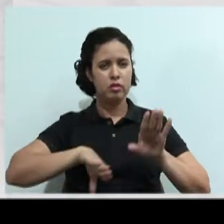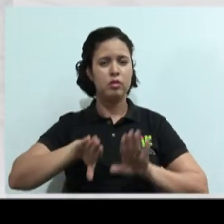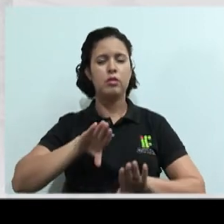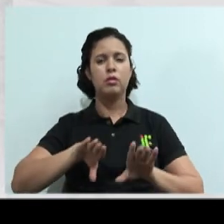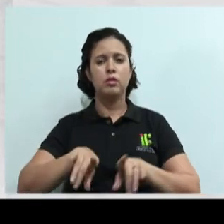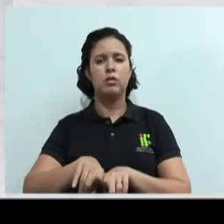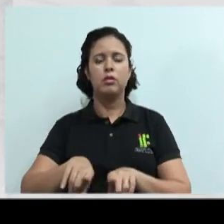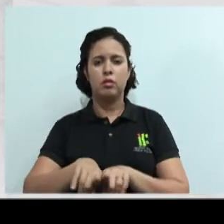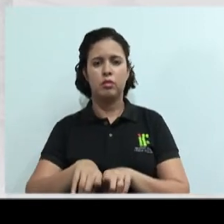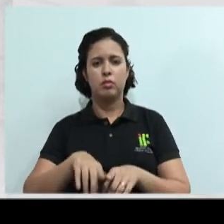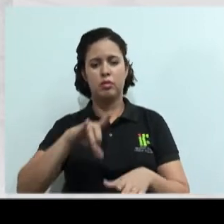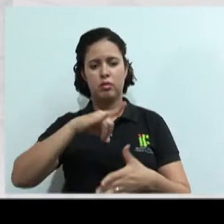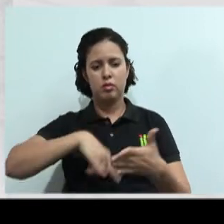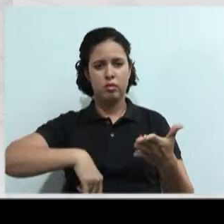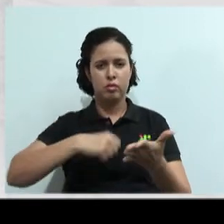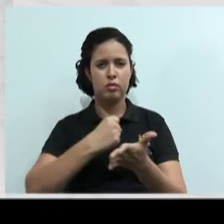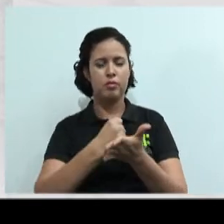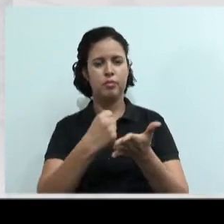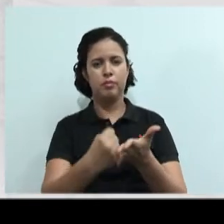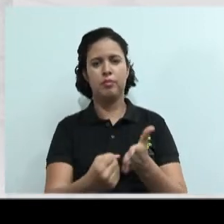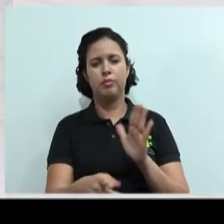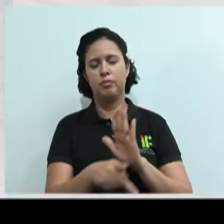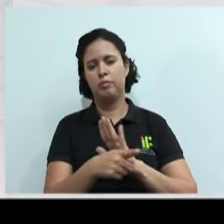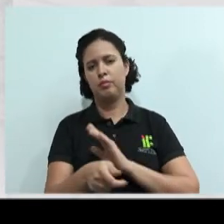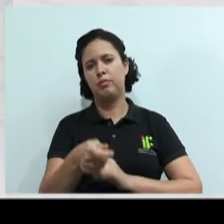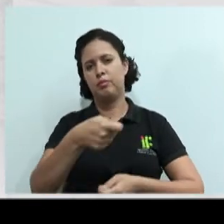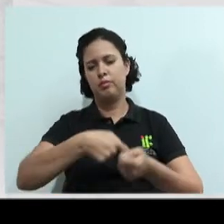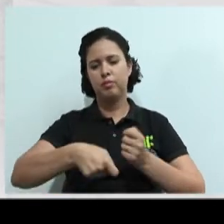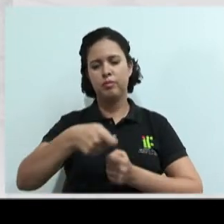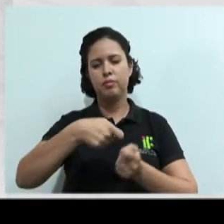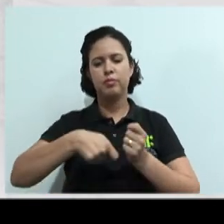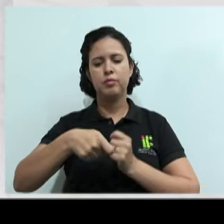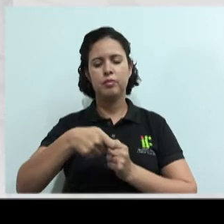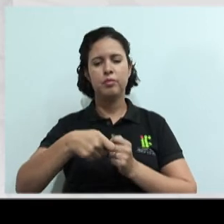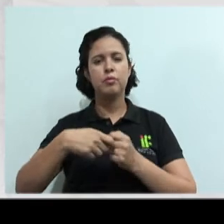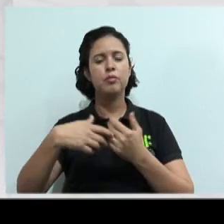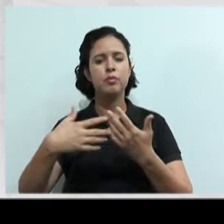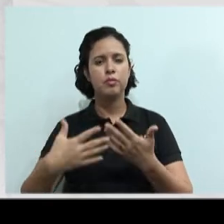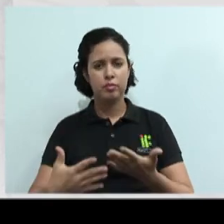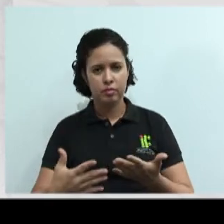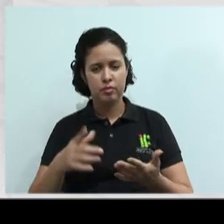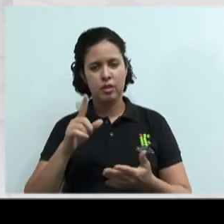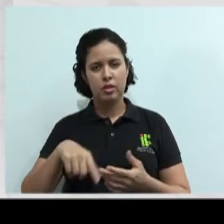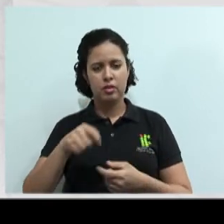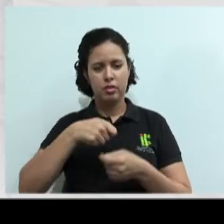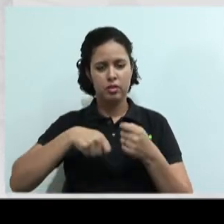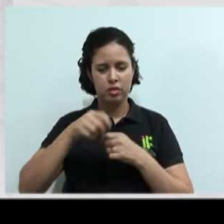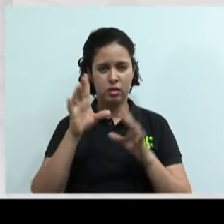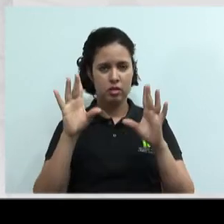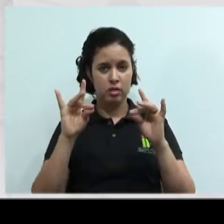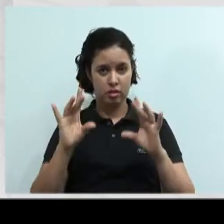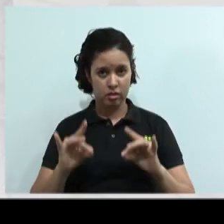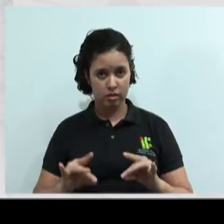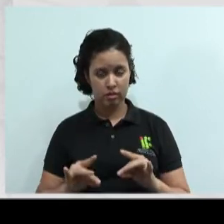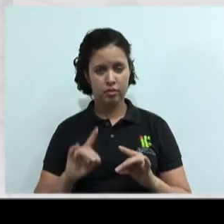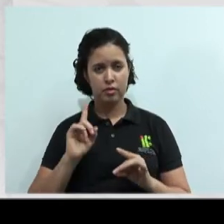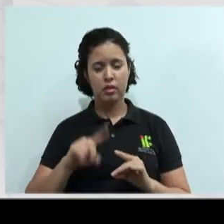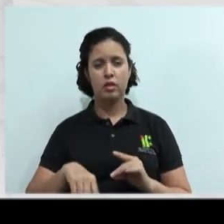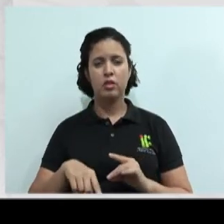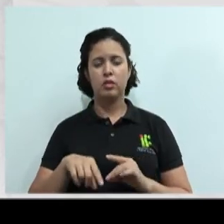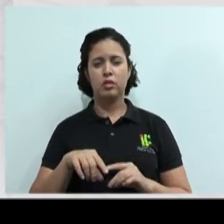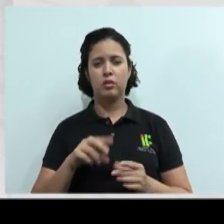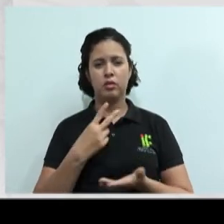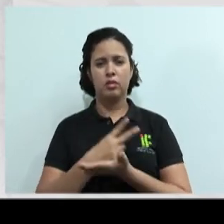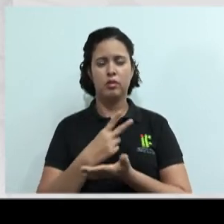inclusive com a documentação pertinente a essa negociação. Então, o próprio nome já diz, o negociador detalhista. Detalhista é aquele que